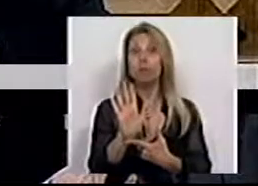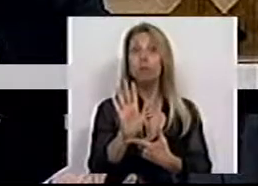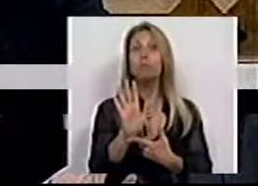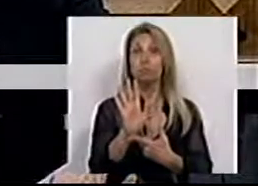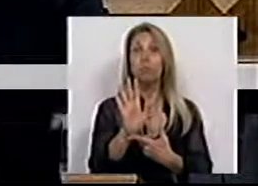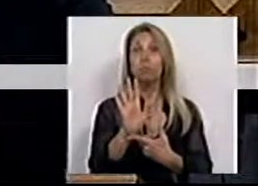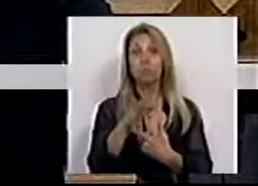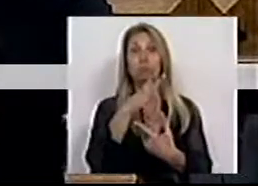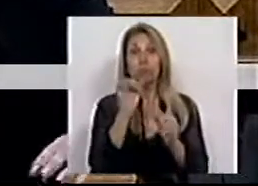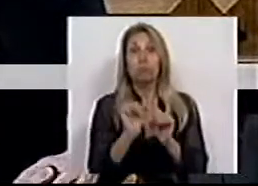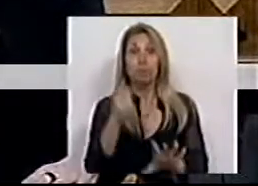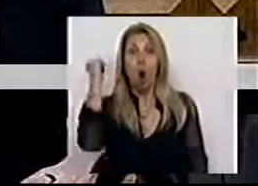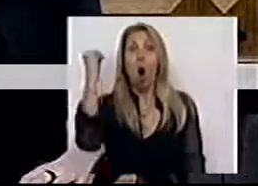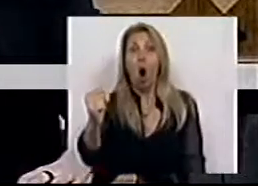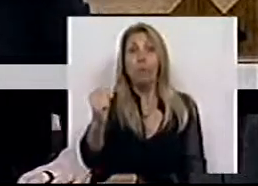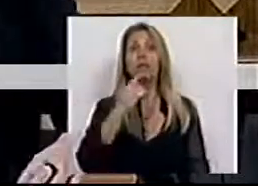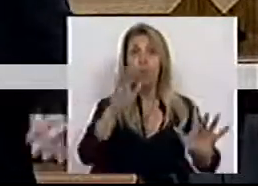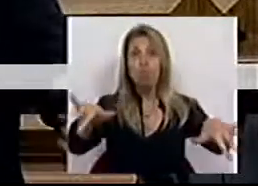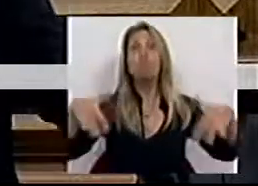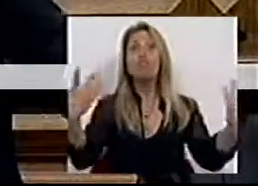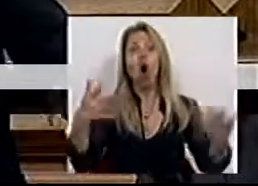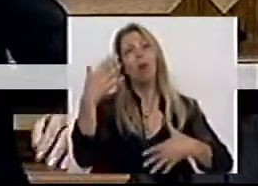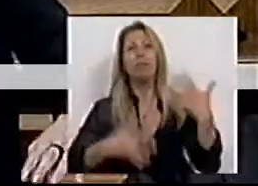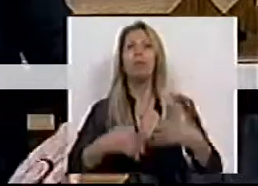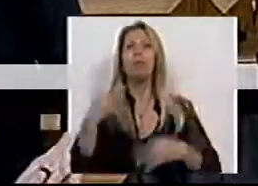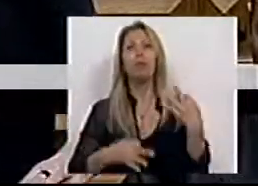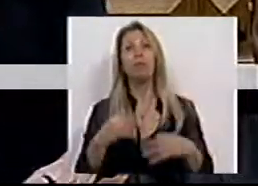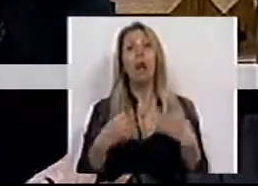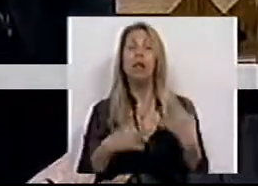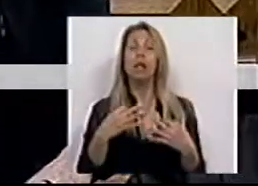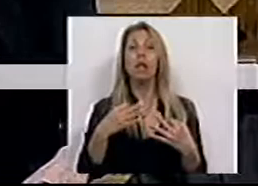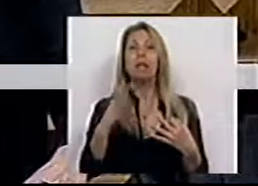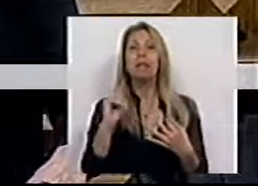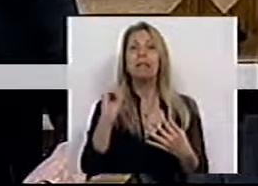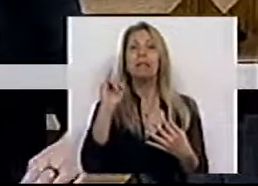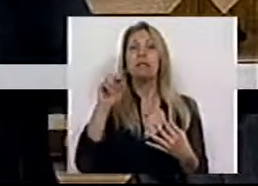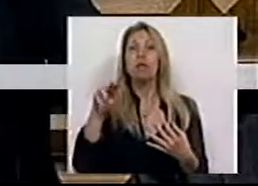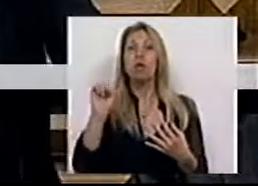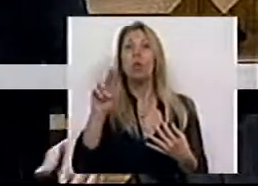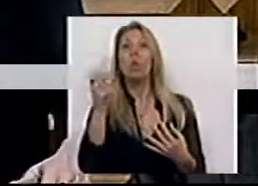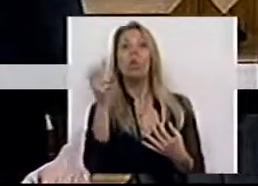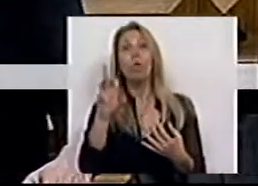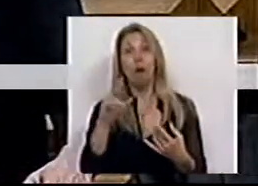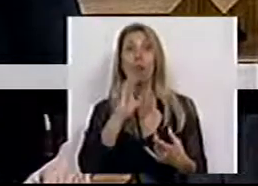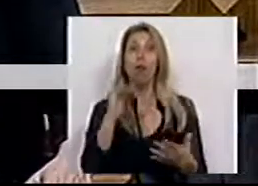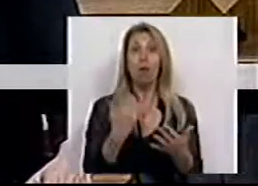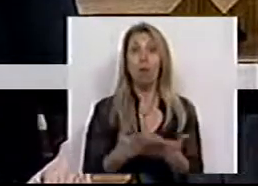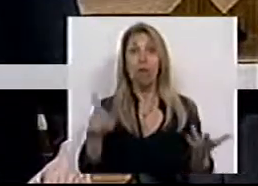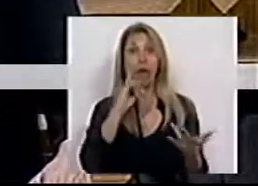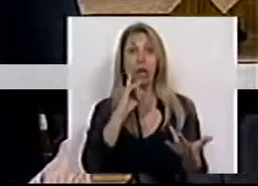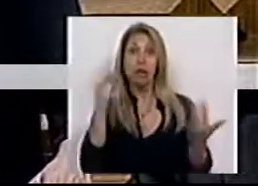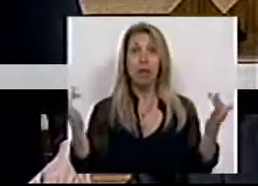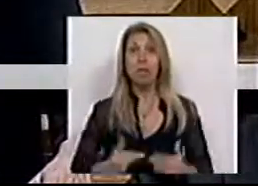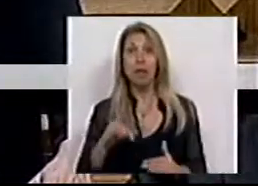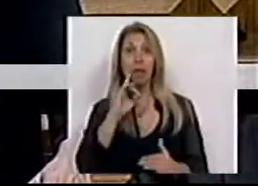homicídio pode ser julgado por um tribunal singular, o que evidentemente traz menos garantias de